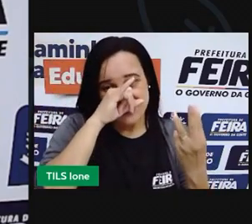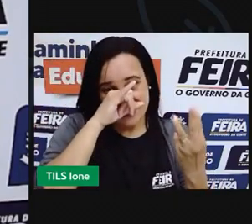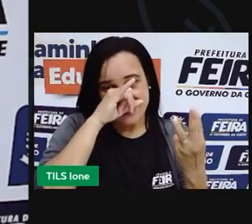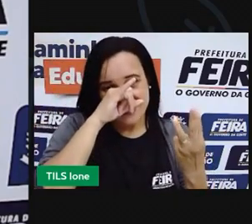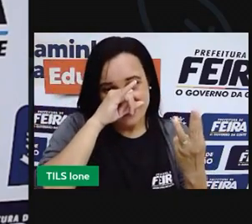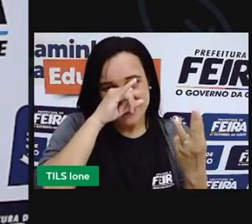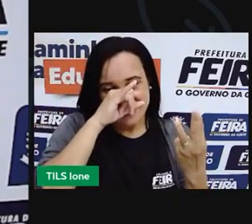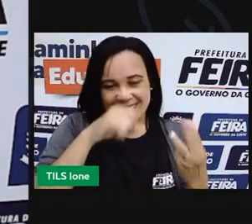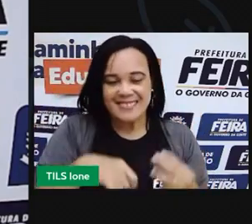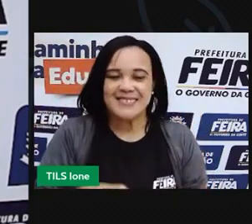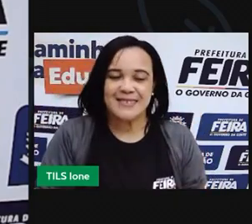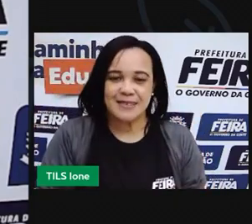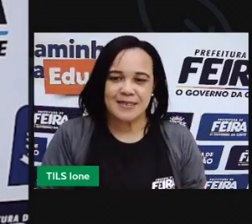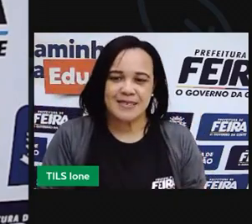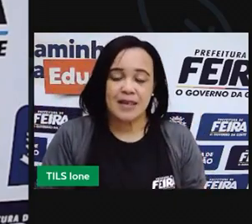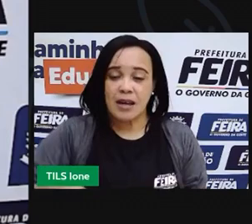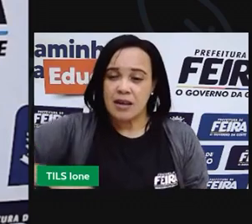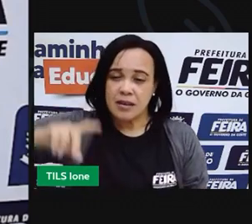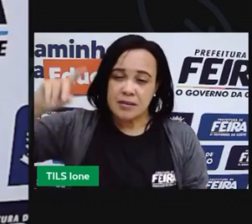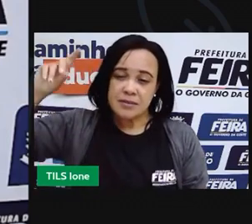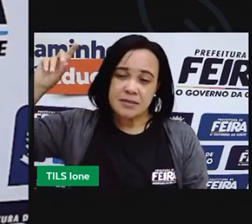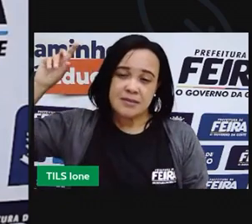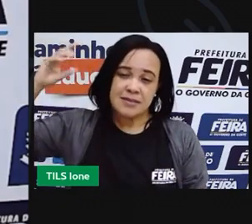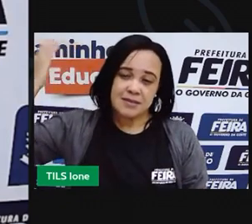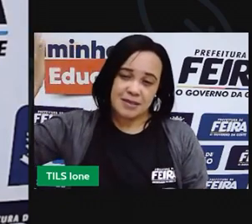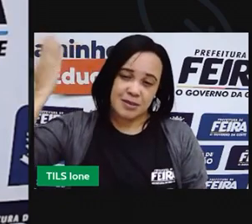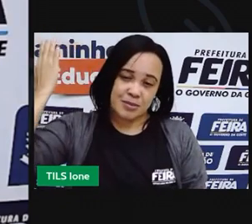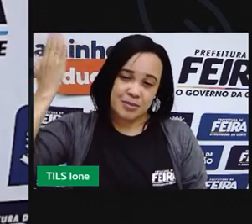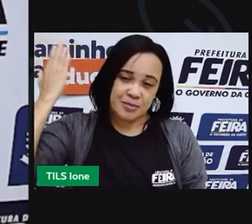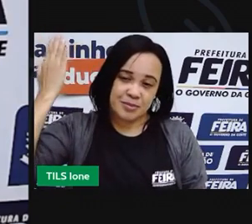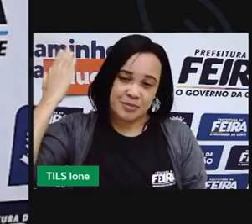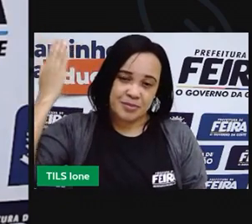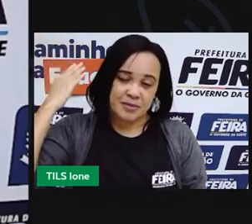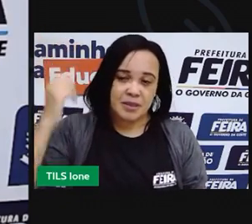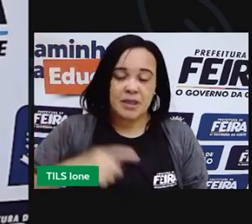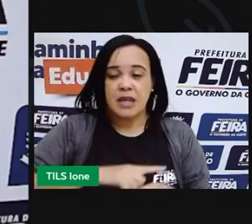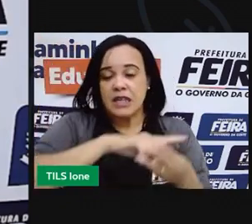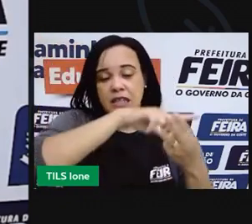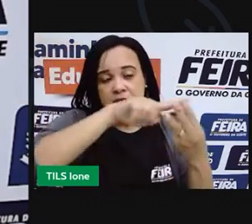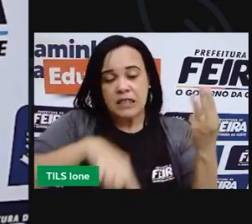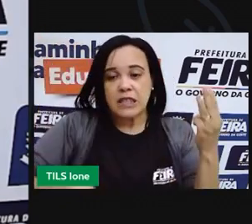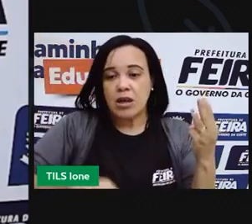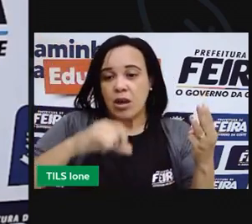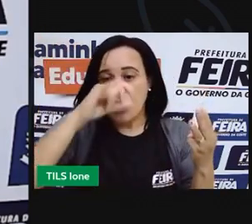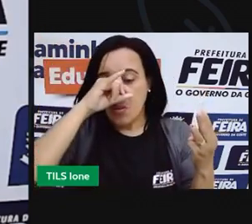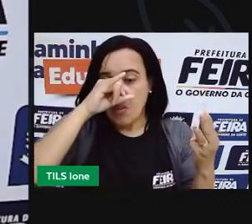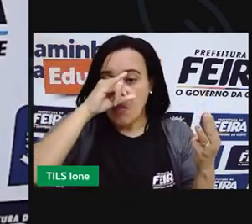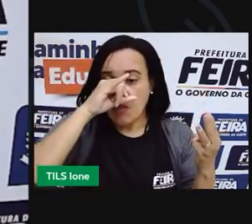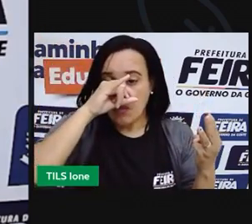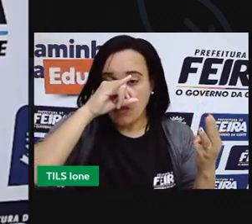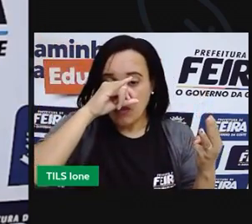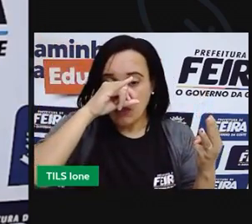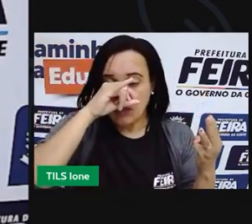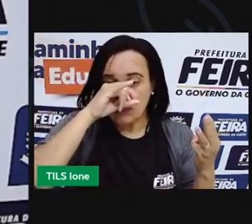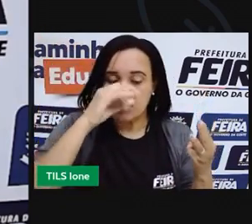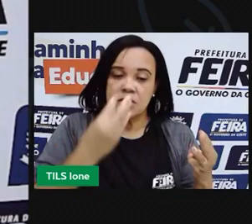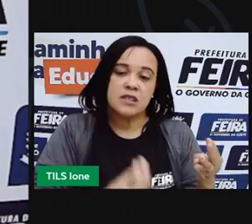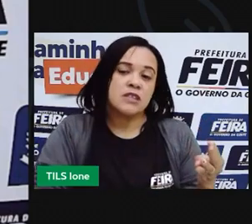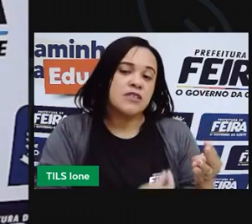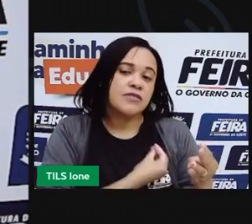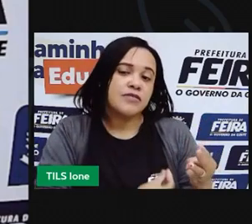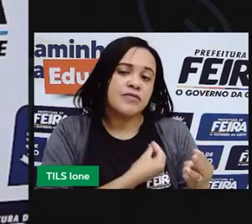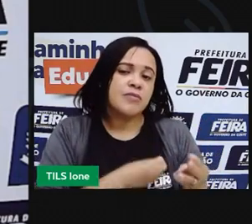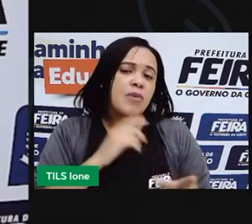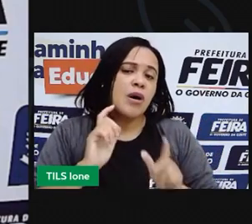Então, era uma vez, três porquinhos que eles viviam na